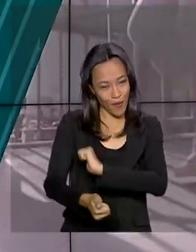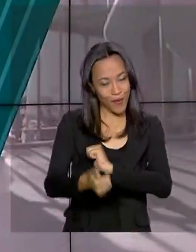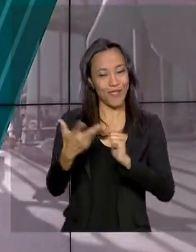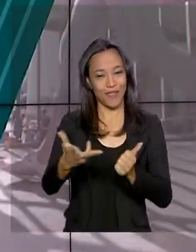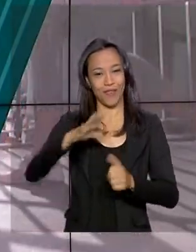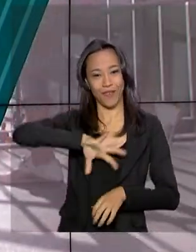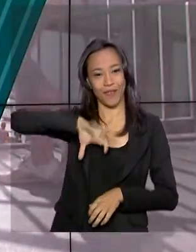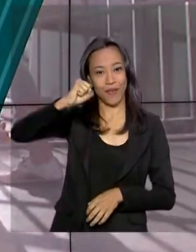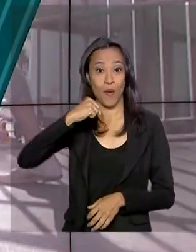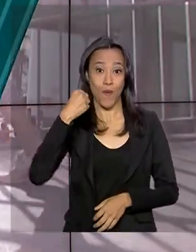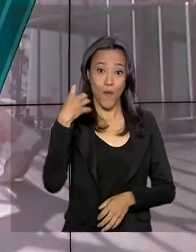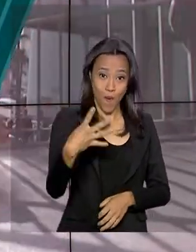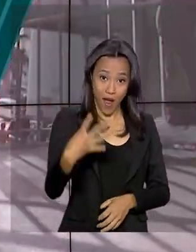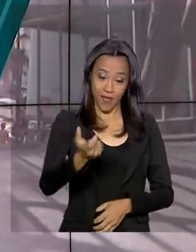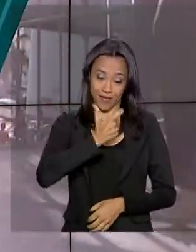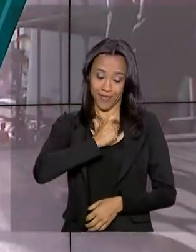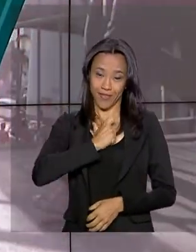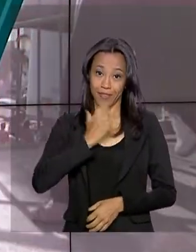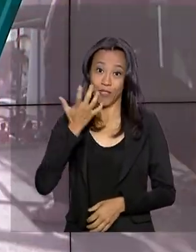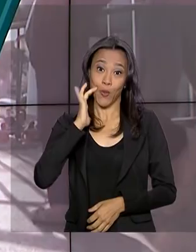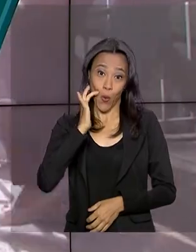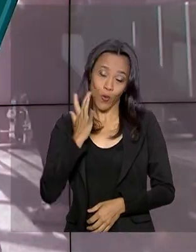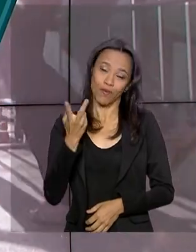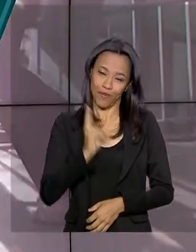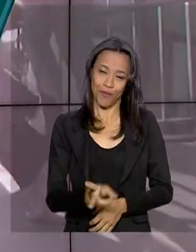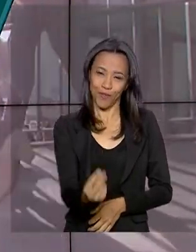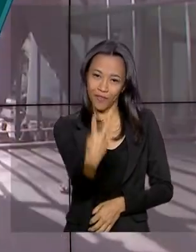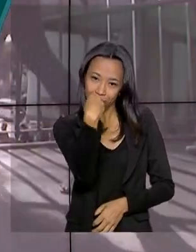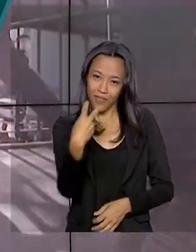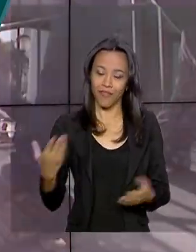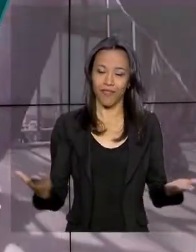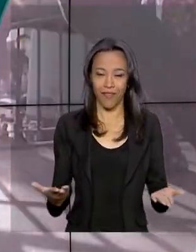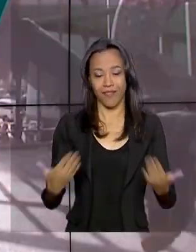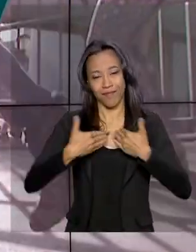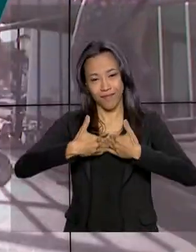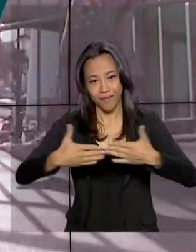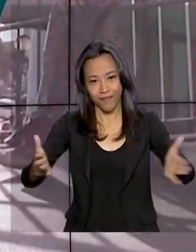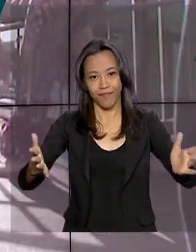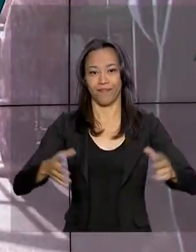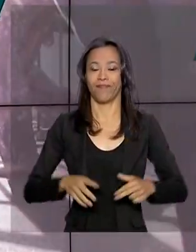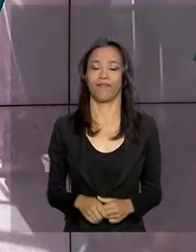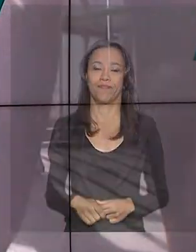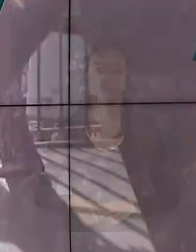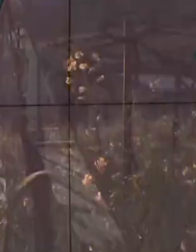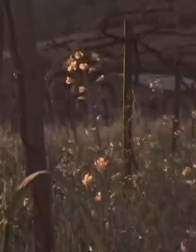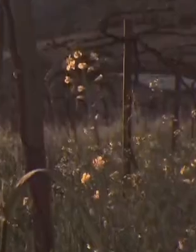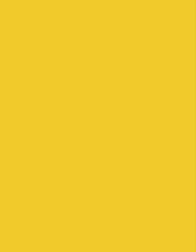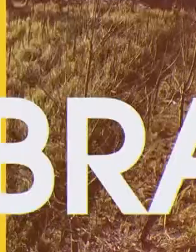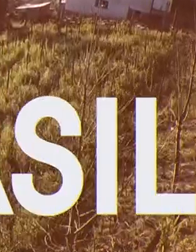ao conquistar mais quatro medalhas de ouro. Fique com a gente, o Brasil em Dia já está no ar.